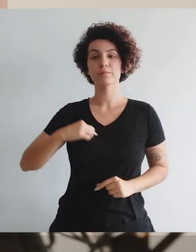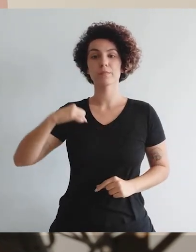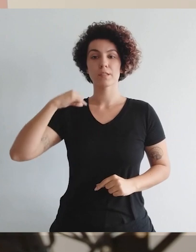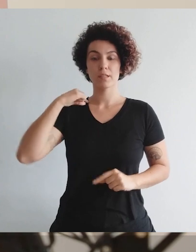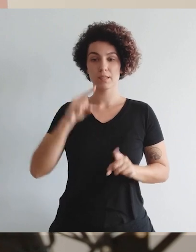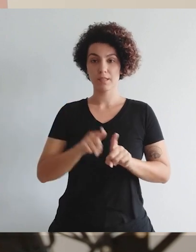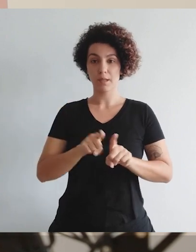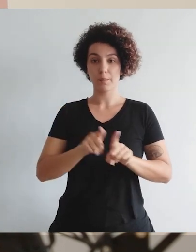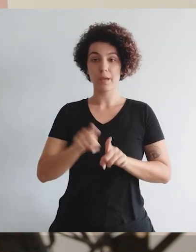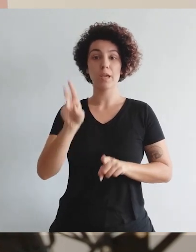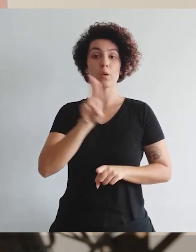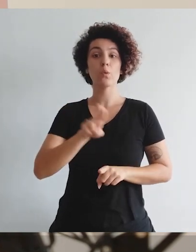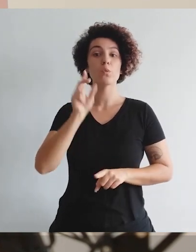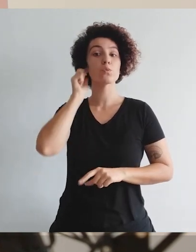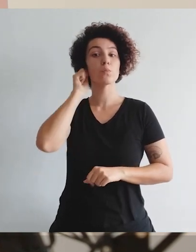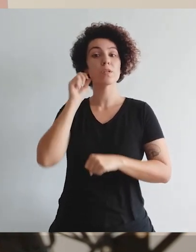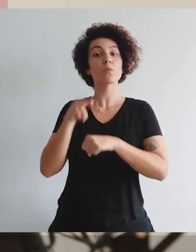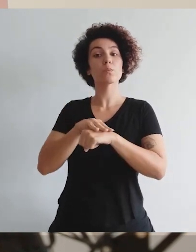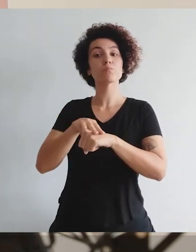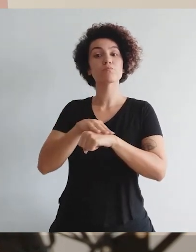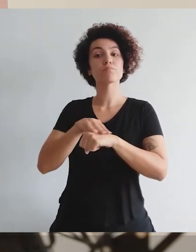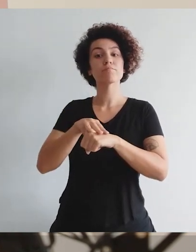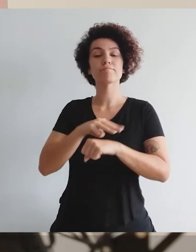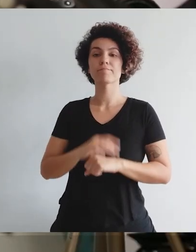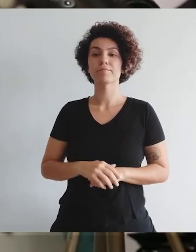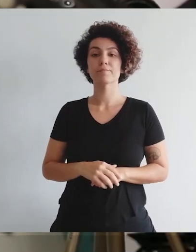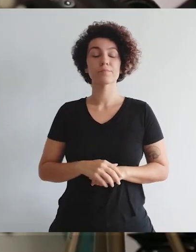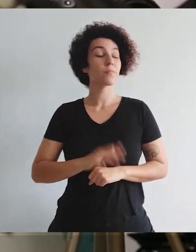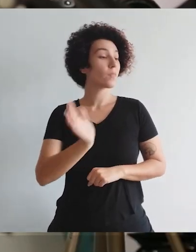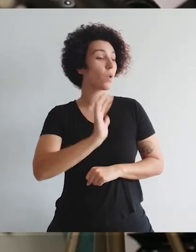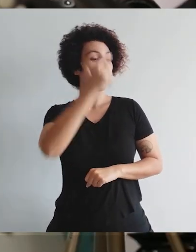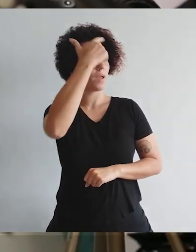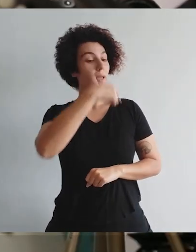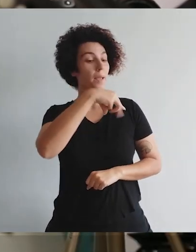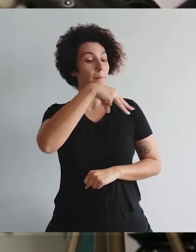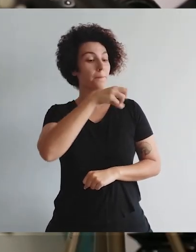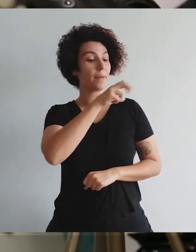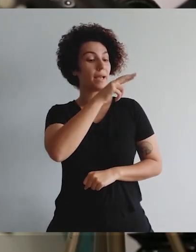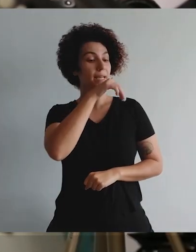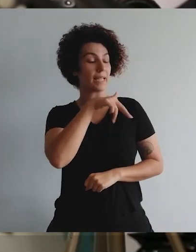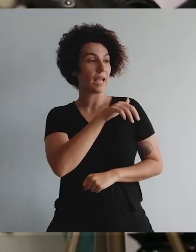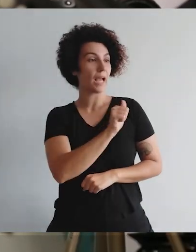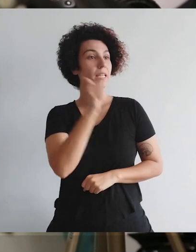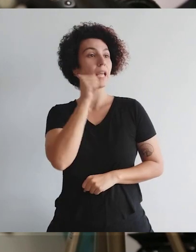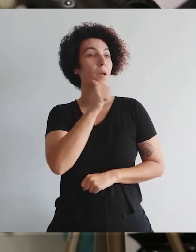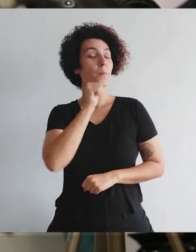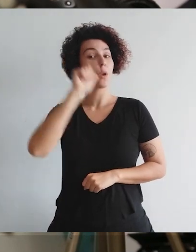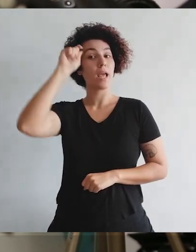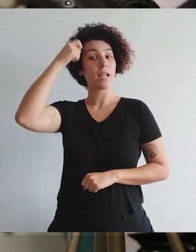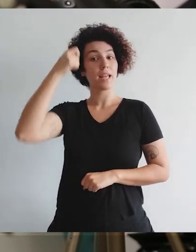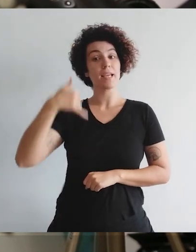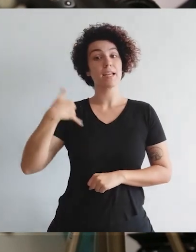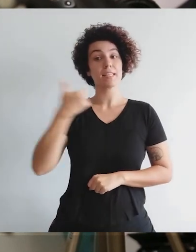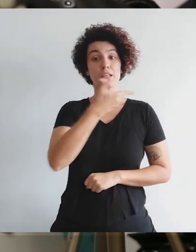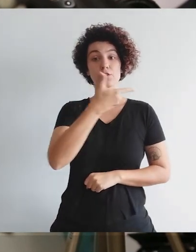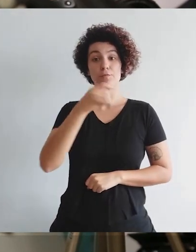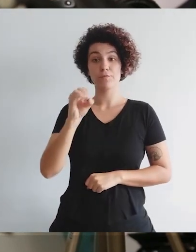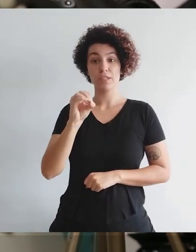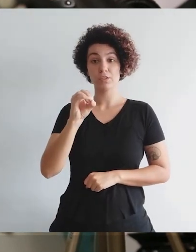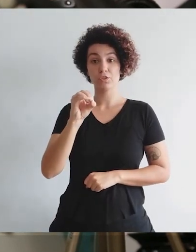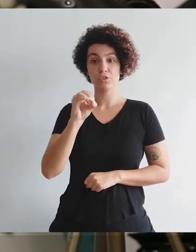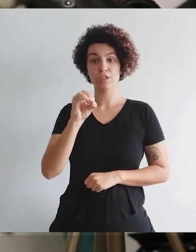um outro colar. E também uso brincos marrons. Oi, eu me chamo Mariana. Eu sou uma mulher negra, eu tenho 20 anos.